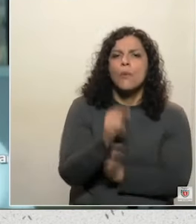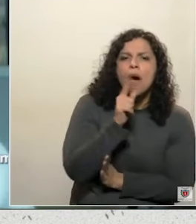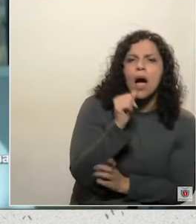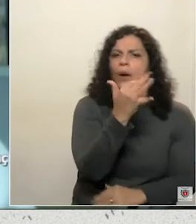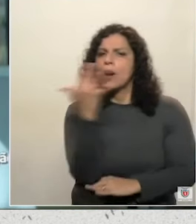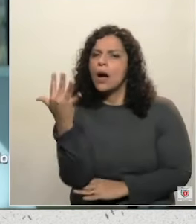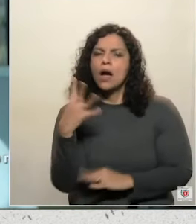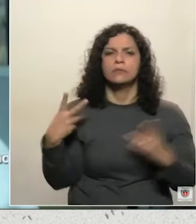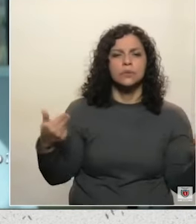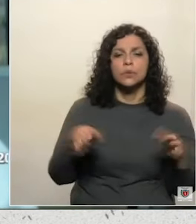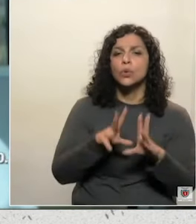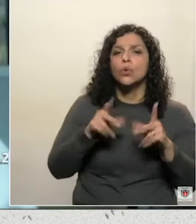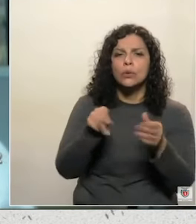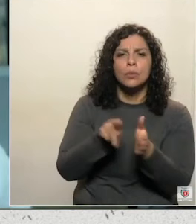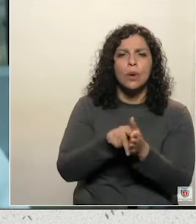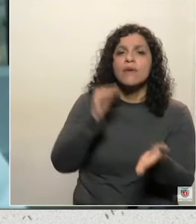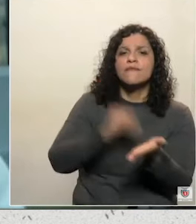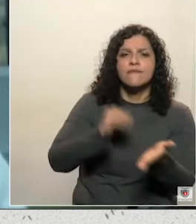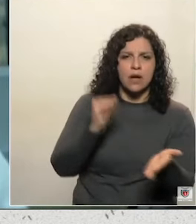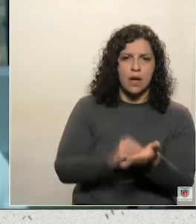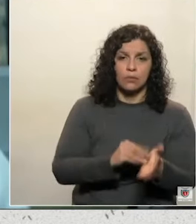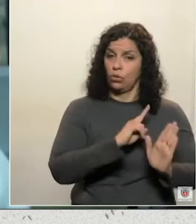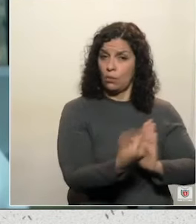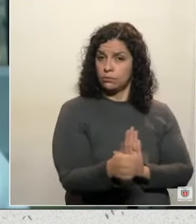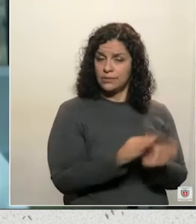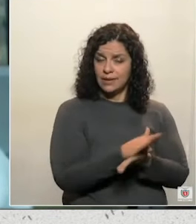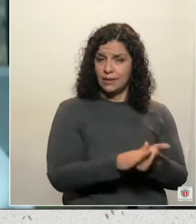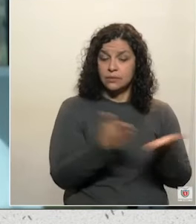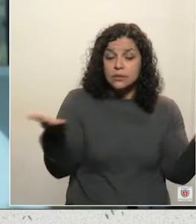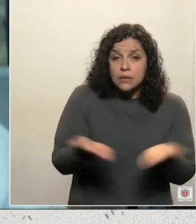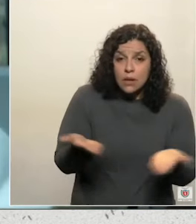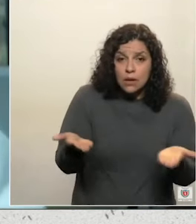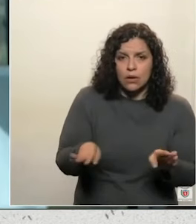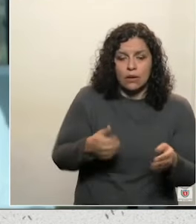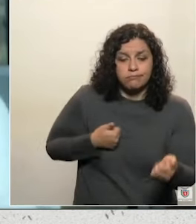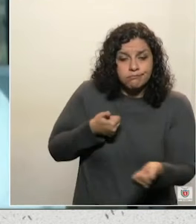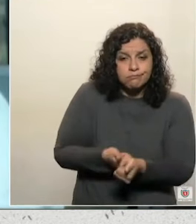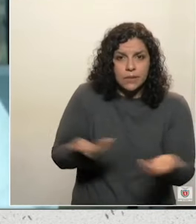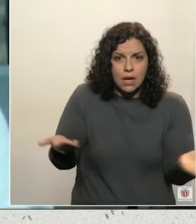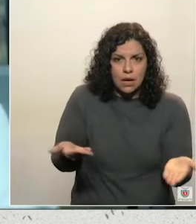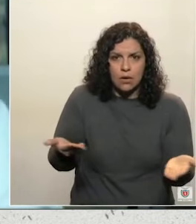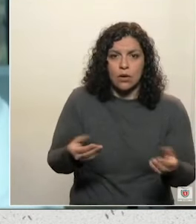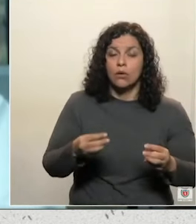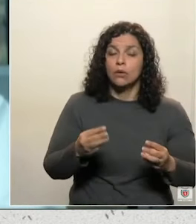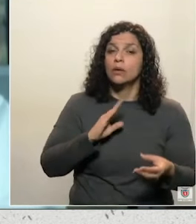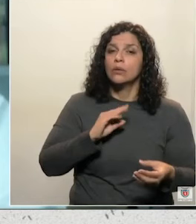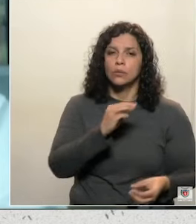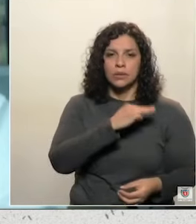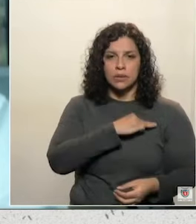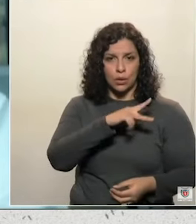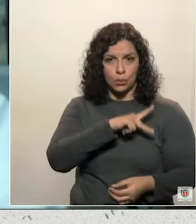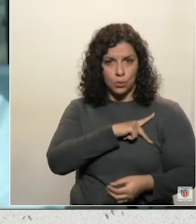nomenclatura isso já fica ausente. E agora, recentemente, meus colegas, o Ministério Público do